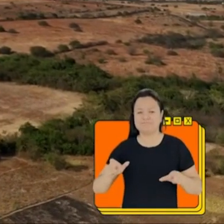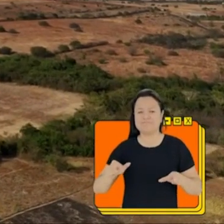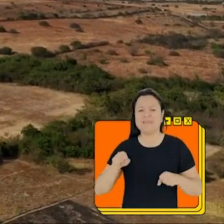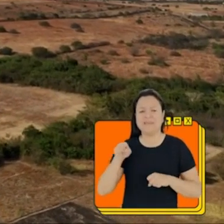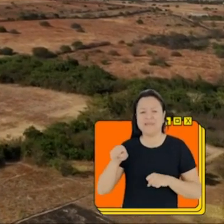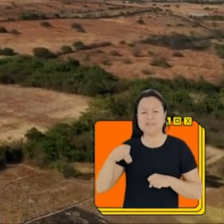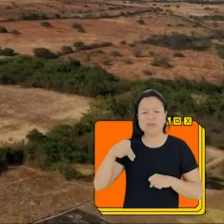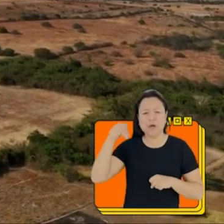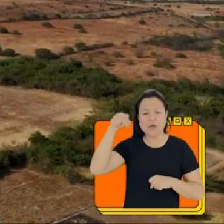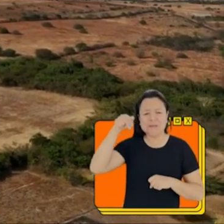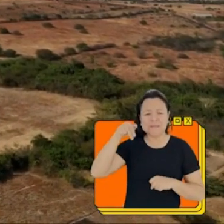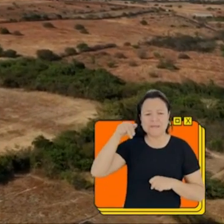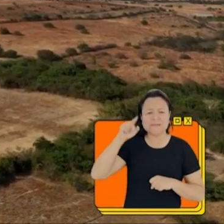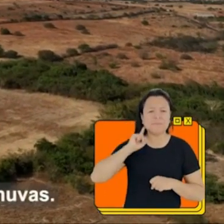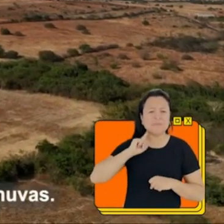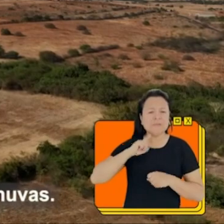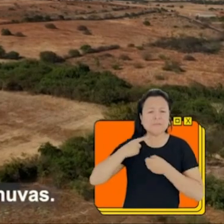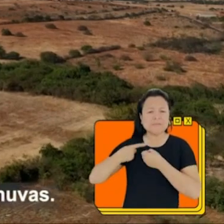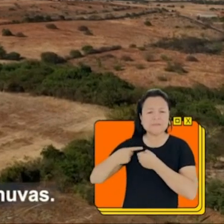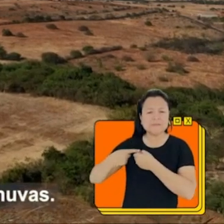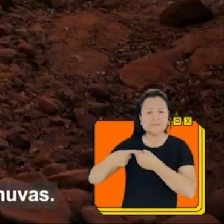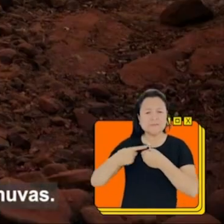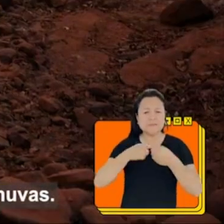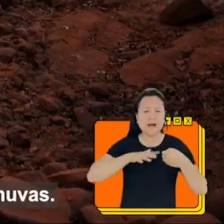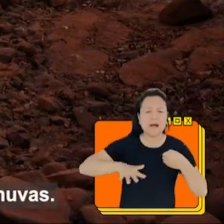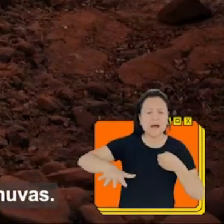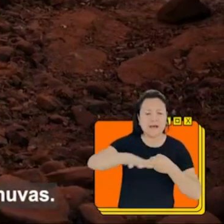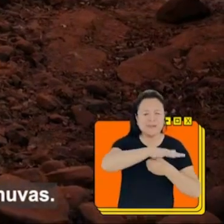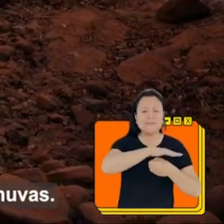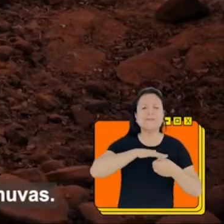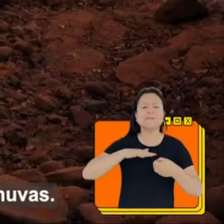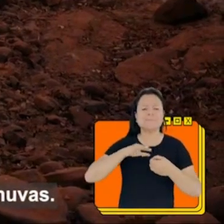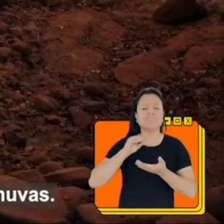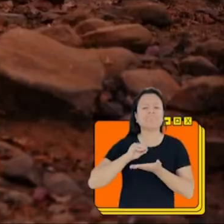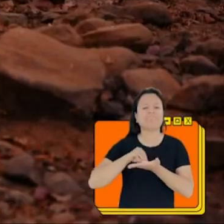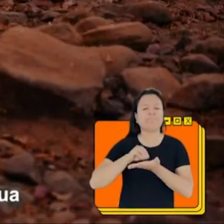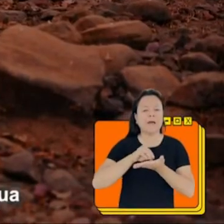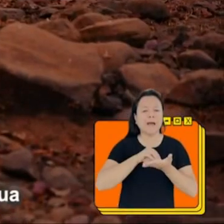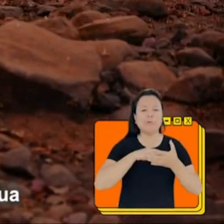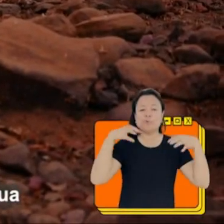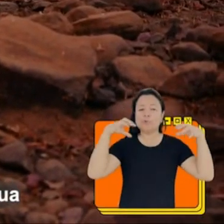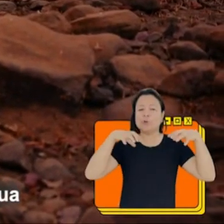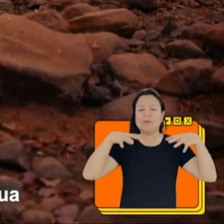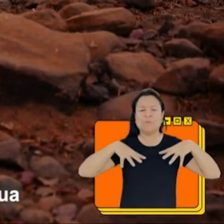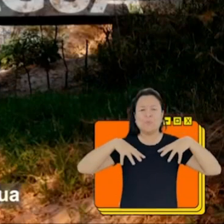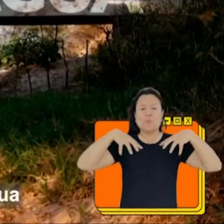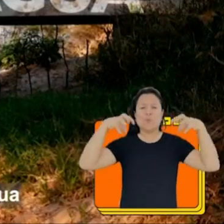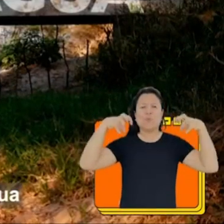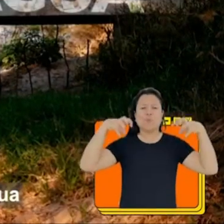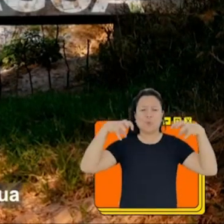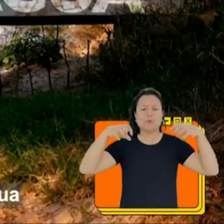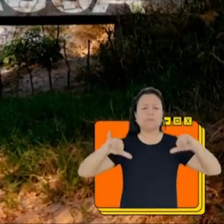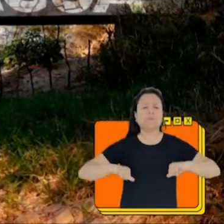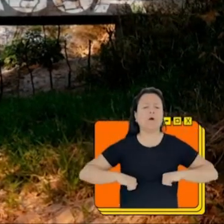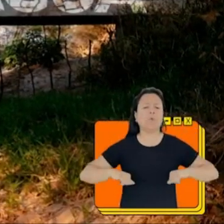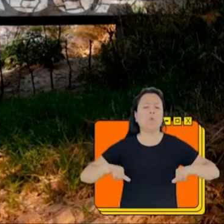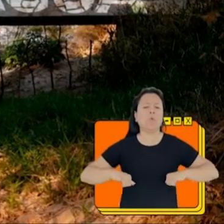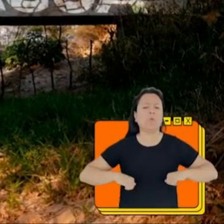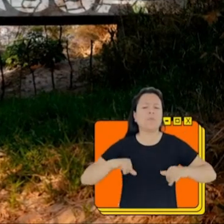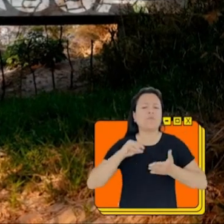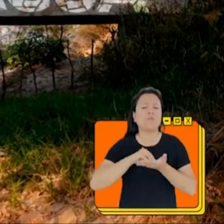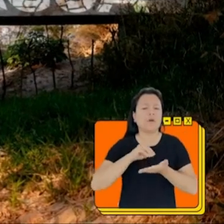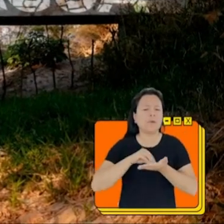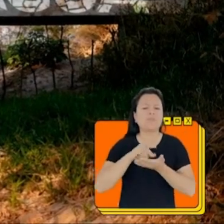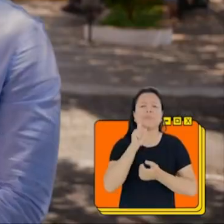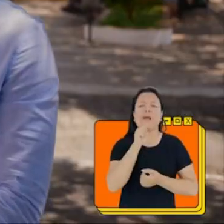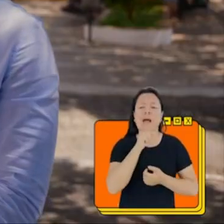de Minas aqui é uma região que tem uma carência muito grande de chuvas. A gente sofre muito com a falta de água. E na época,